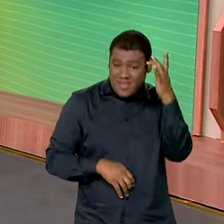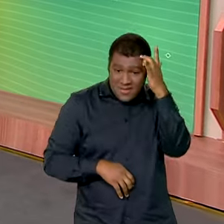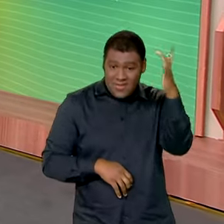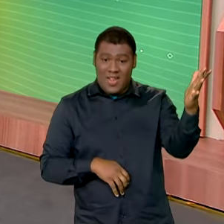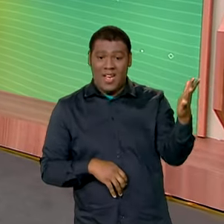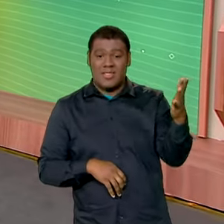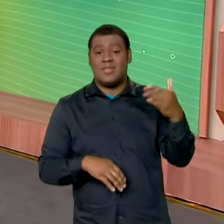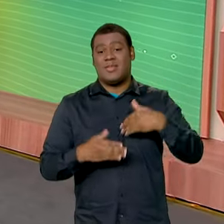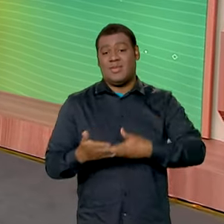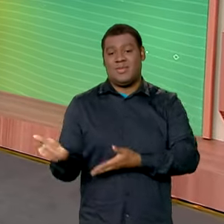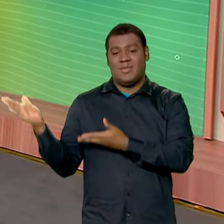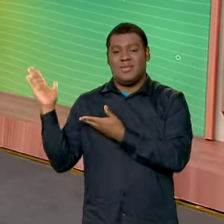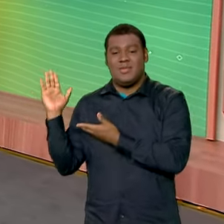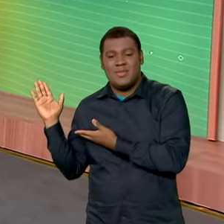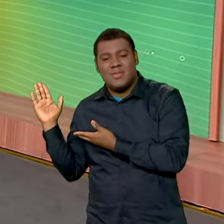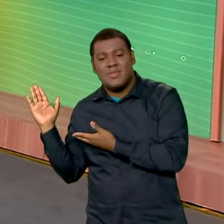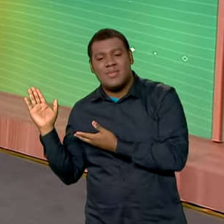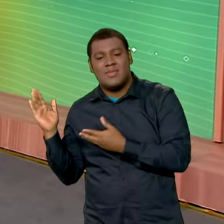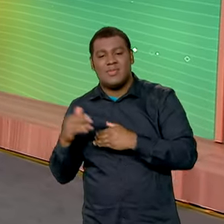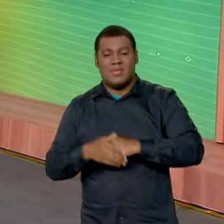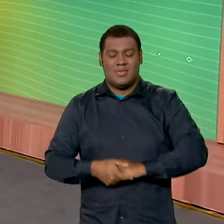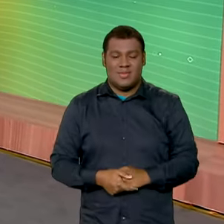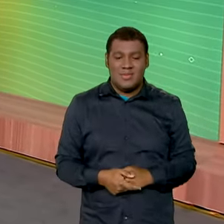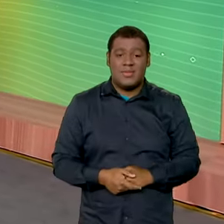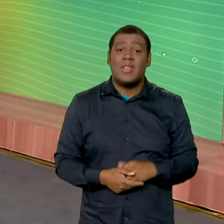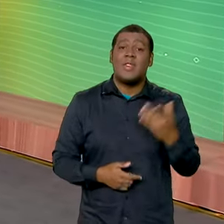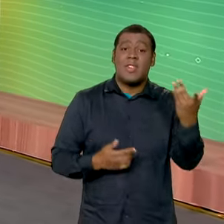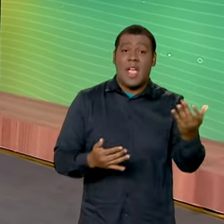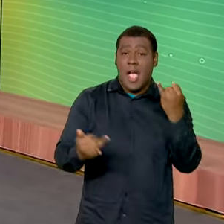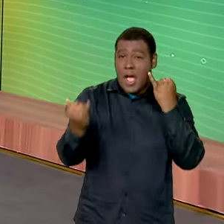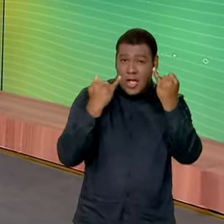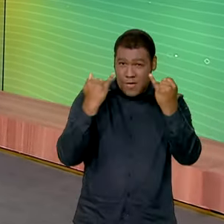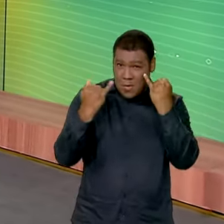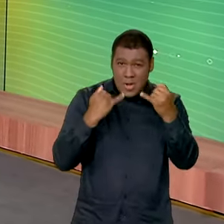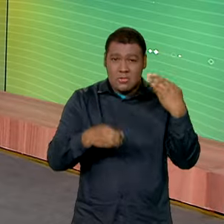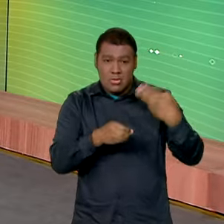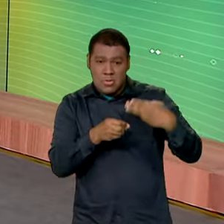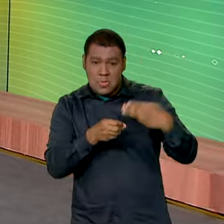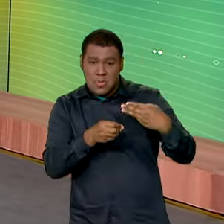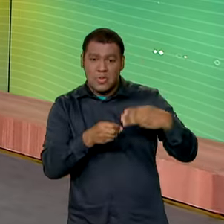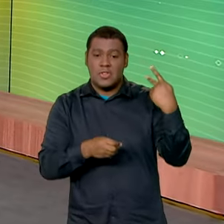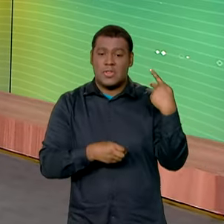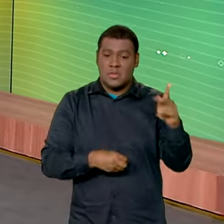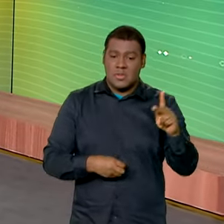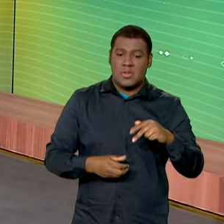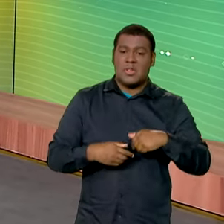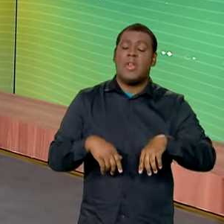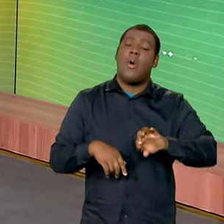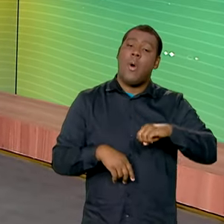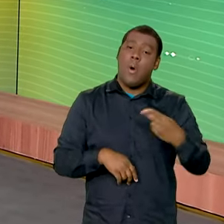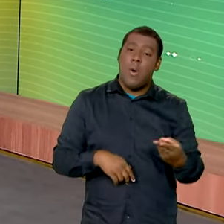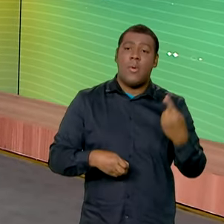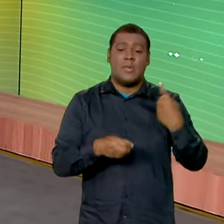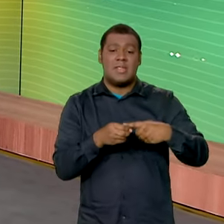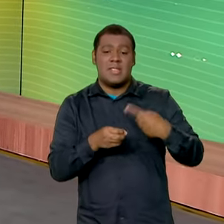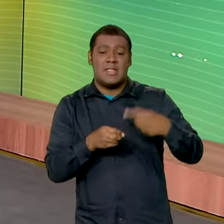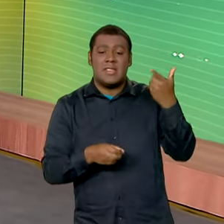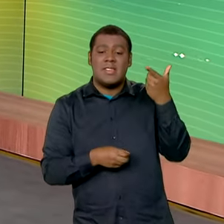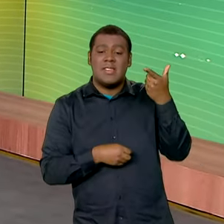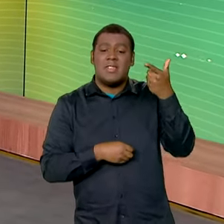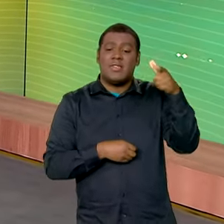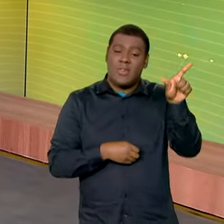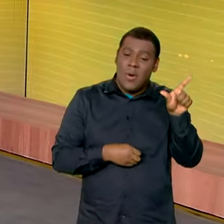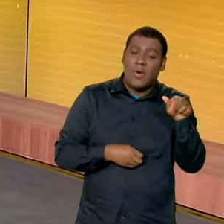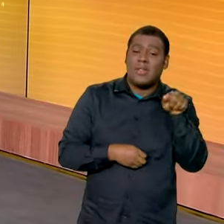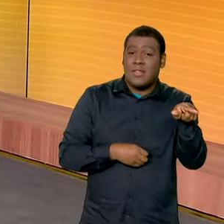.br barra Comunica.br para saber tudo sobre o seu município ou alguma outra cidade ou região que você queira